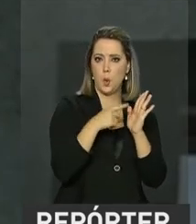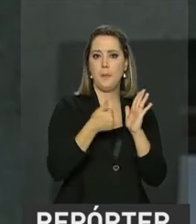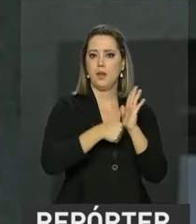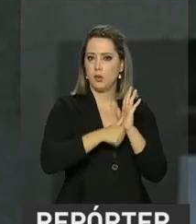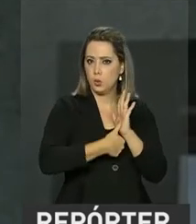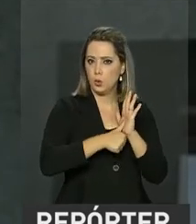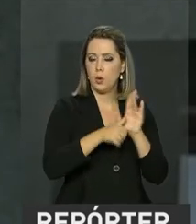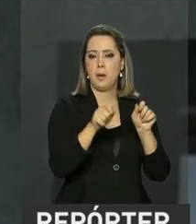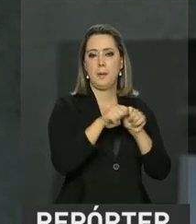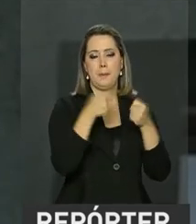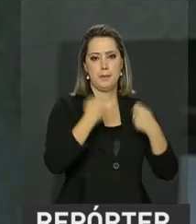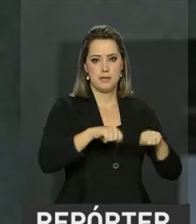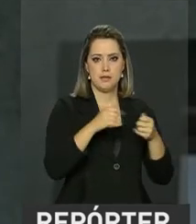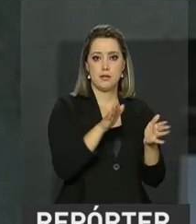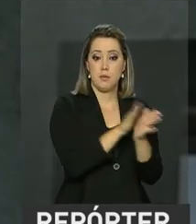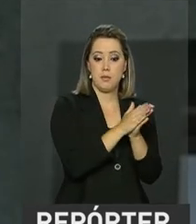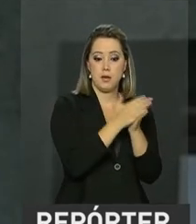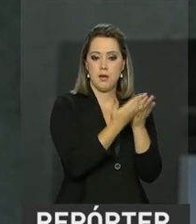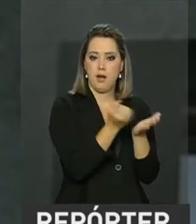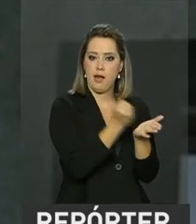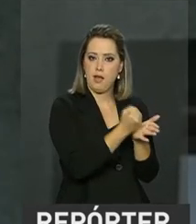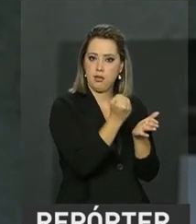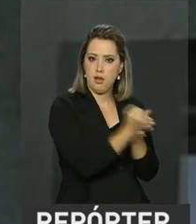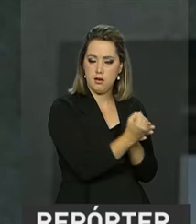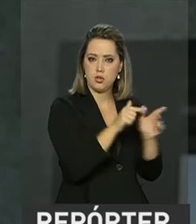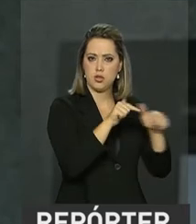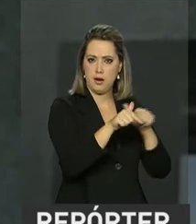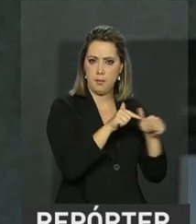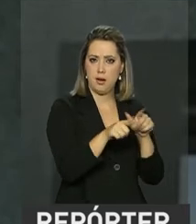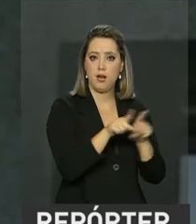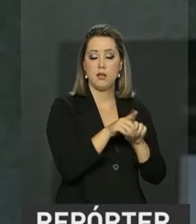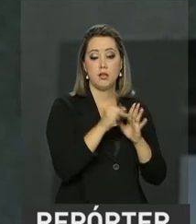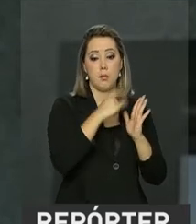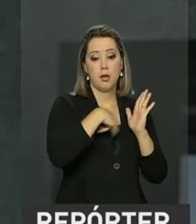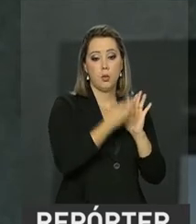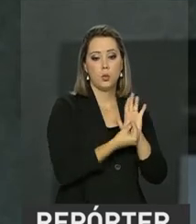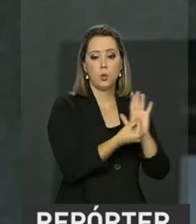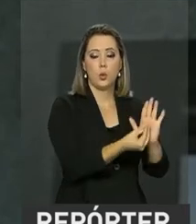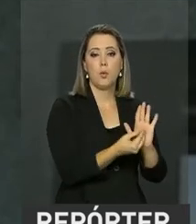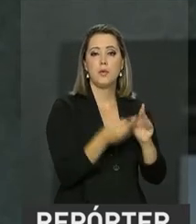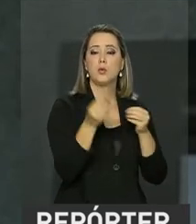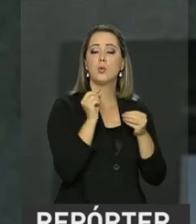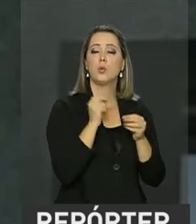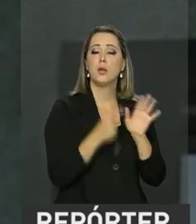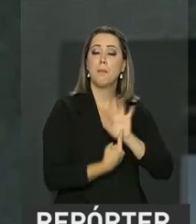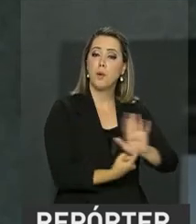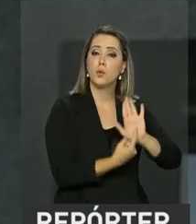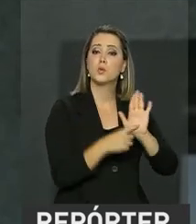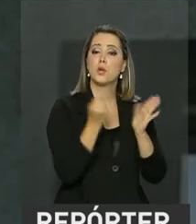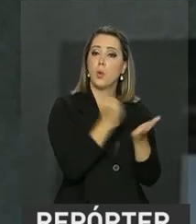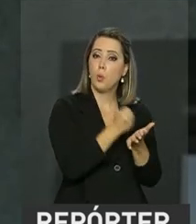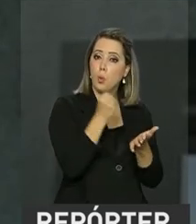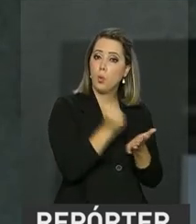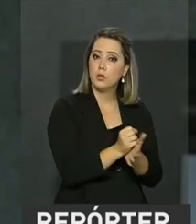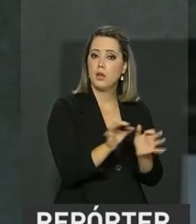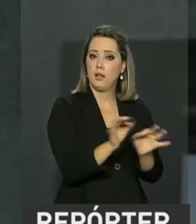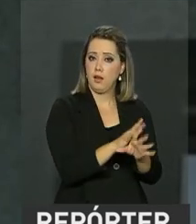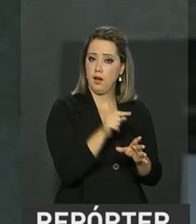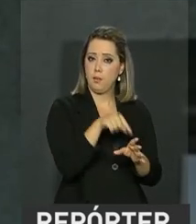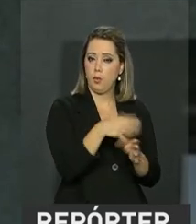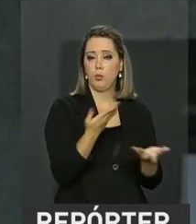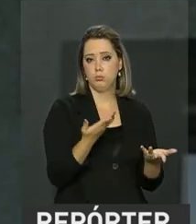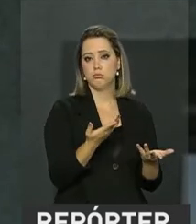possa estar portando a carteira de trabalho e um documento que demonstra o contrato de trabalho dele que foi encerrado.